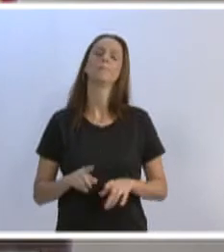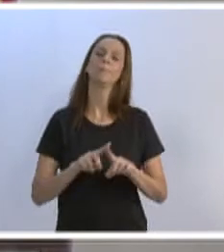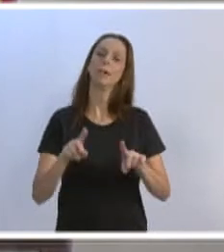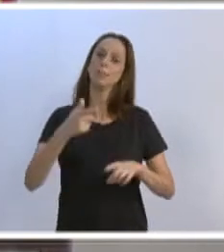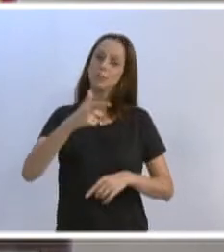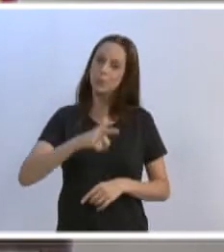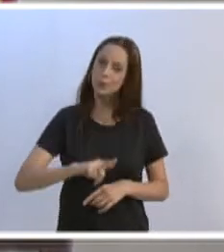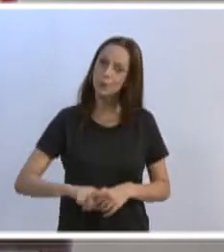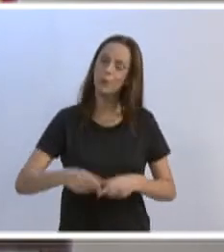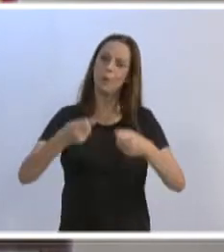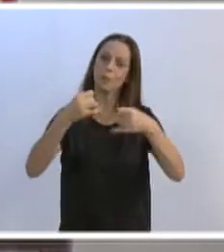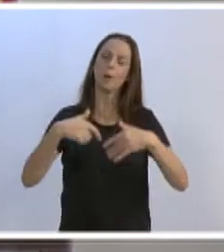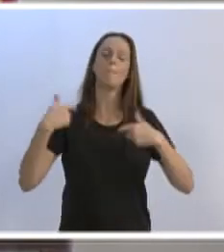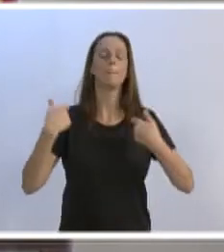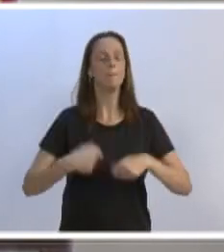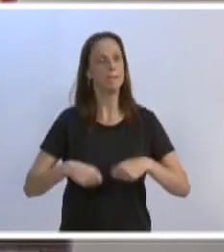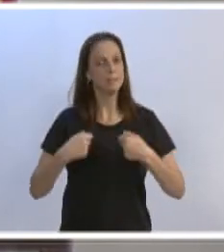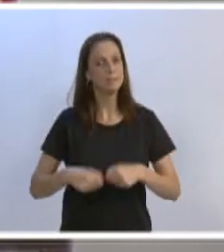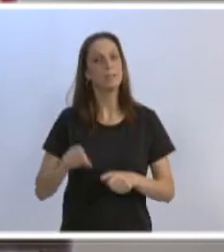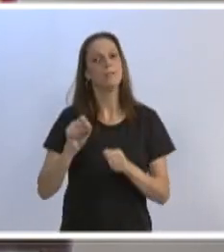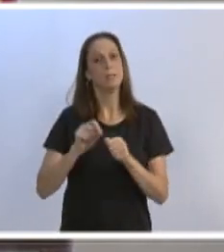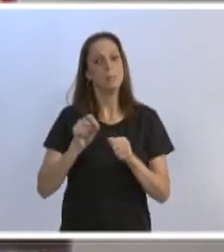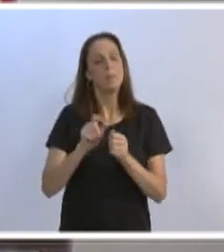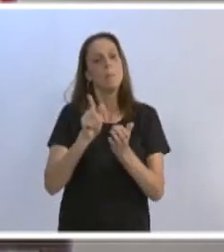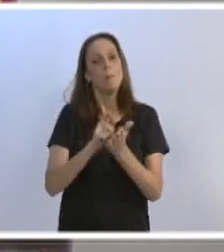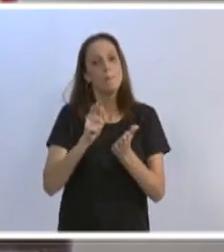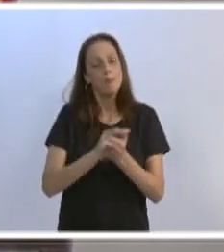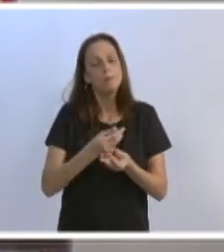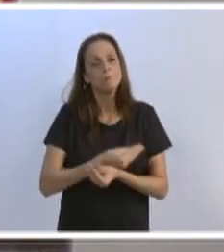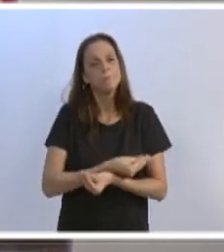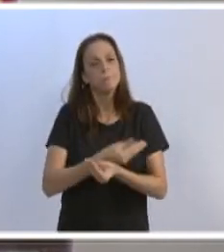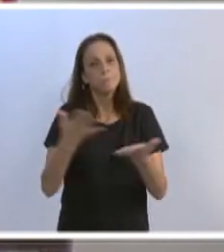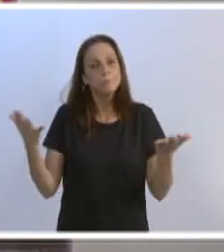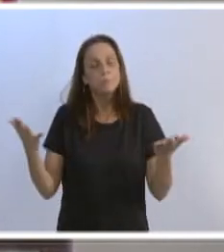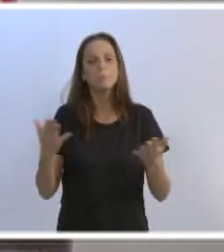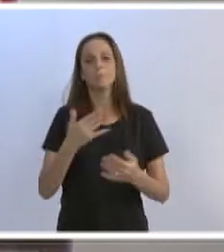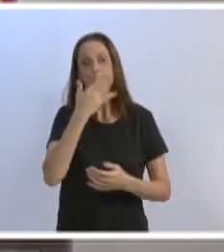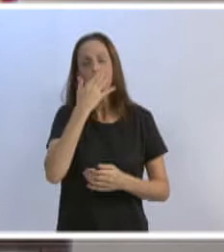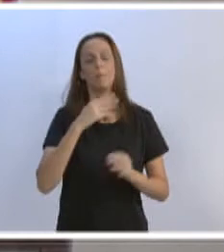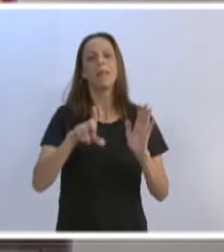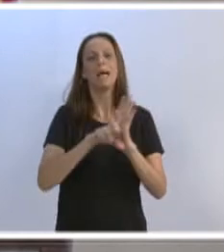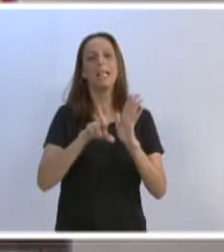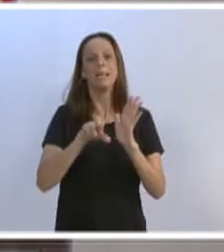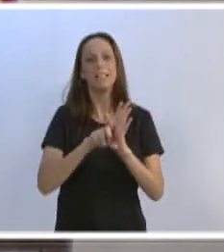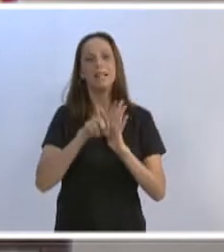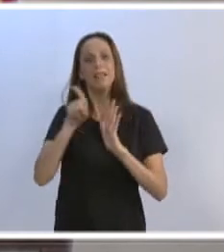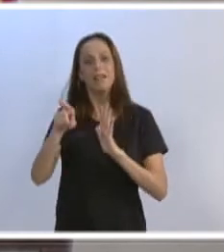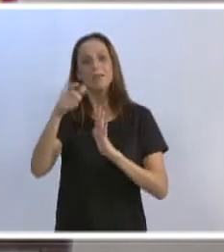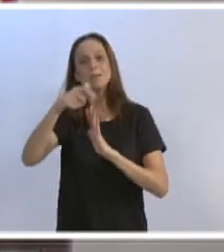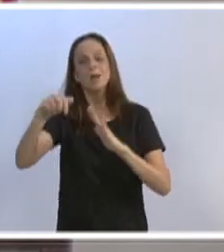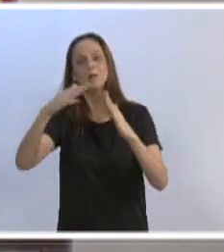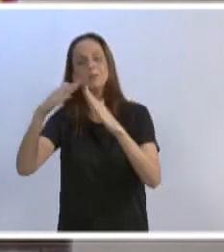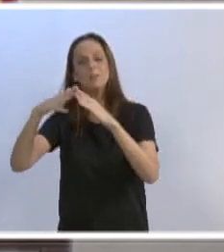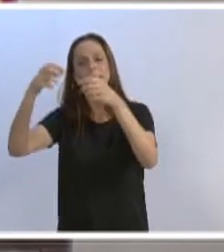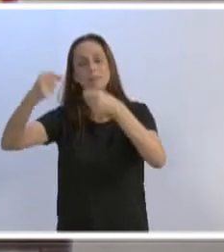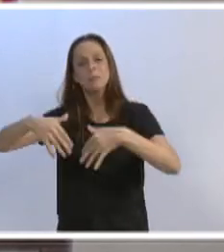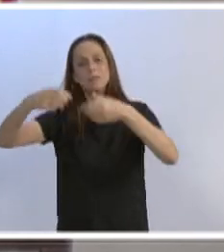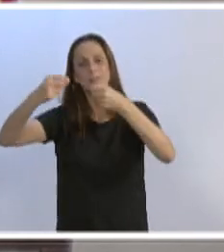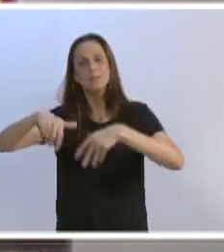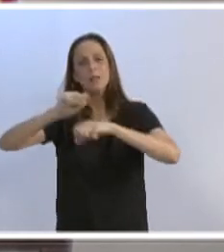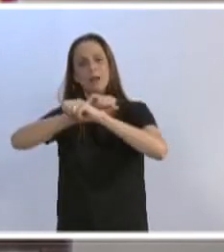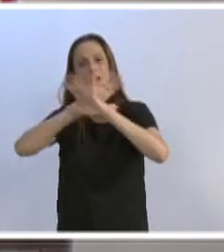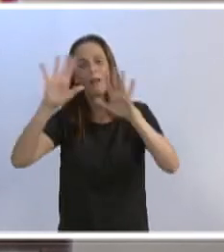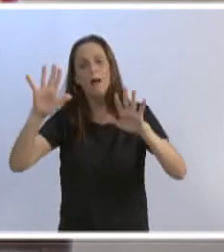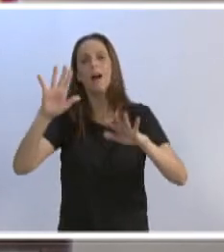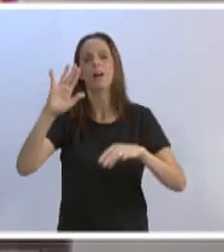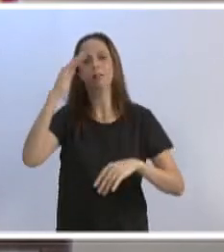estar fazendo uma cartilha, levando essa lei para as associações de moradores, para que eles tenham entendimento. Porque, senhores, foi